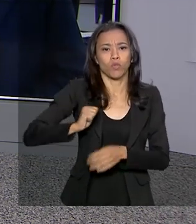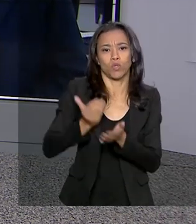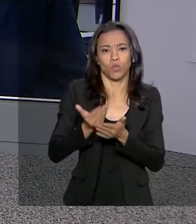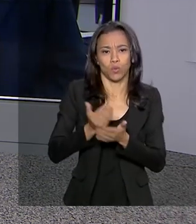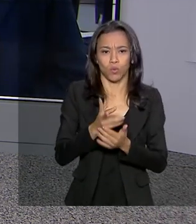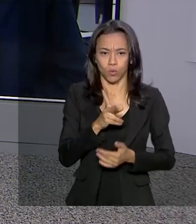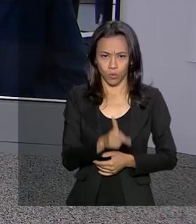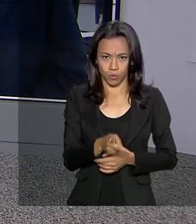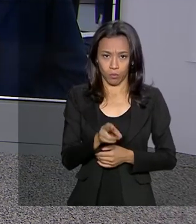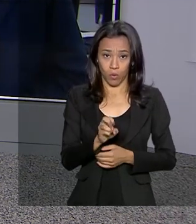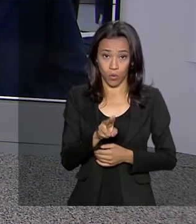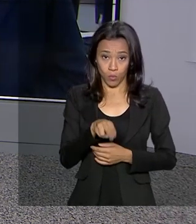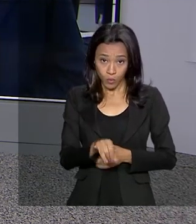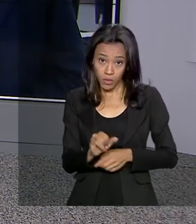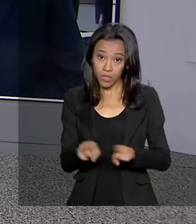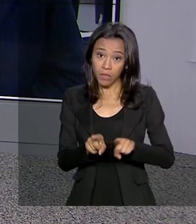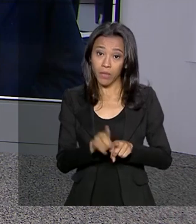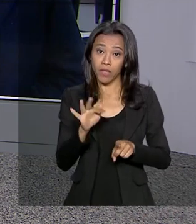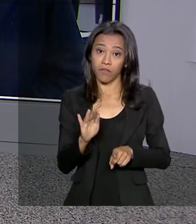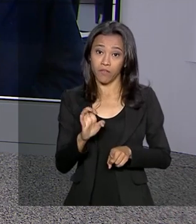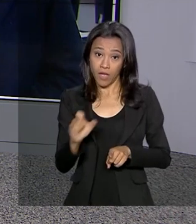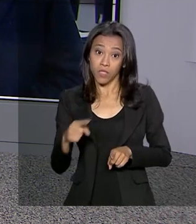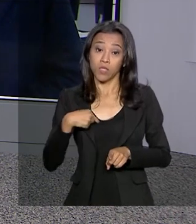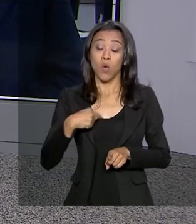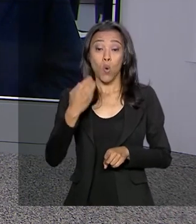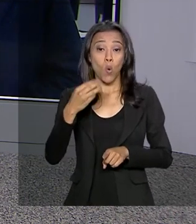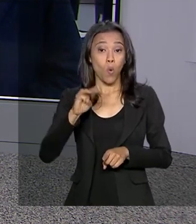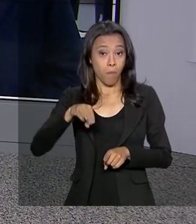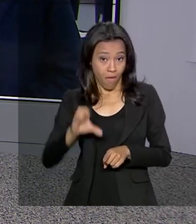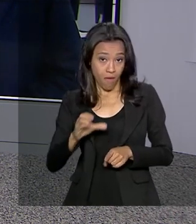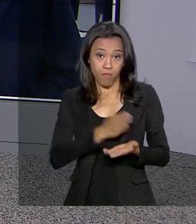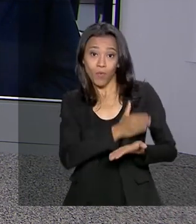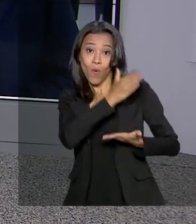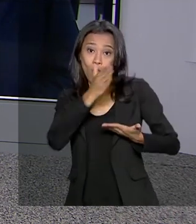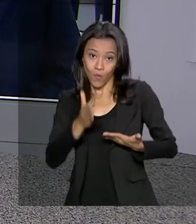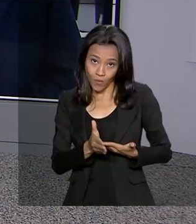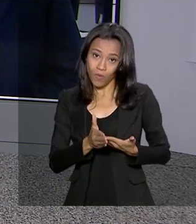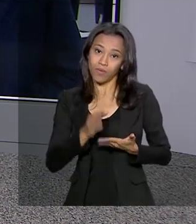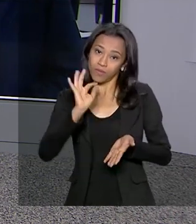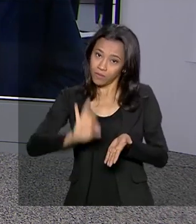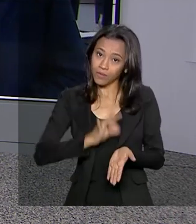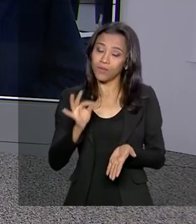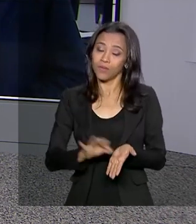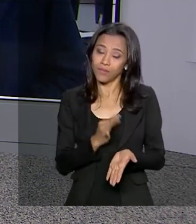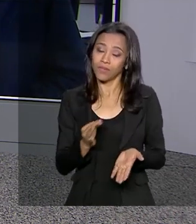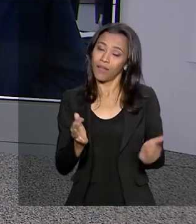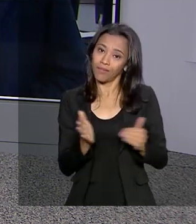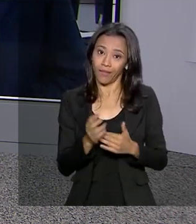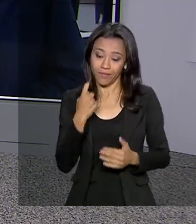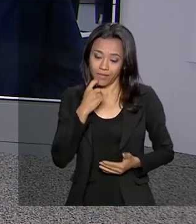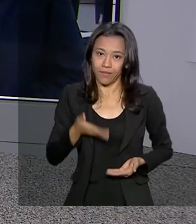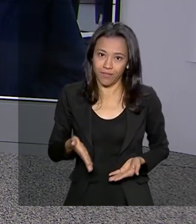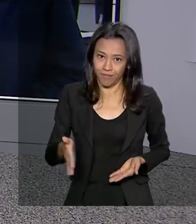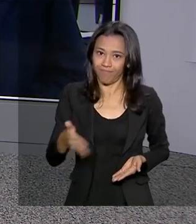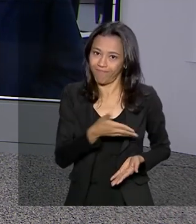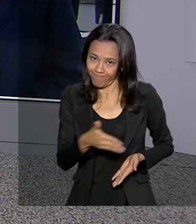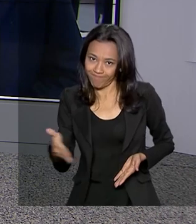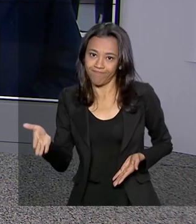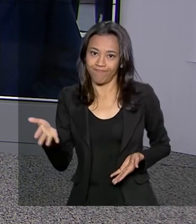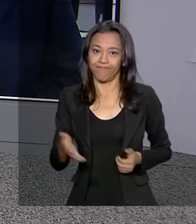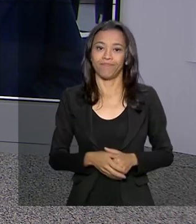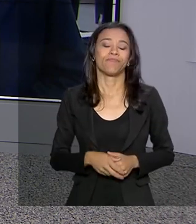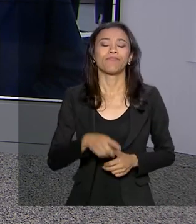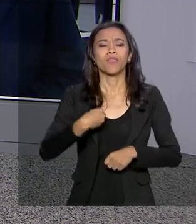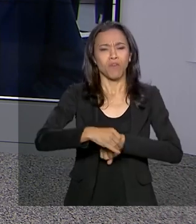Fies. É que o MEC prorrogou as inscrições que irão até a próxima sexta-feira. Vamos lá, São Paulo. O repórter Ricardo Ferraz traz os detalhes para a gente.